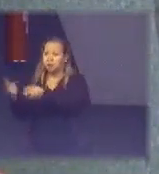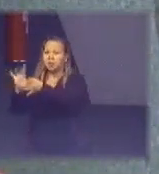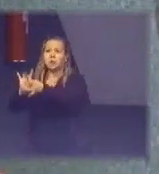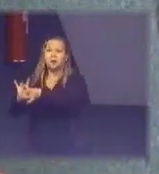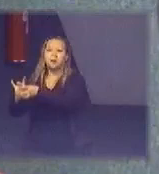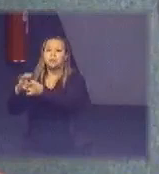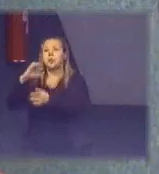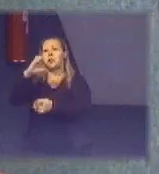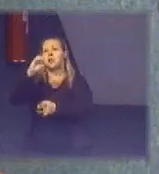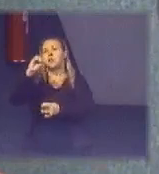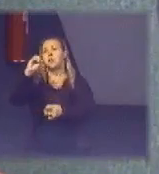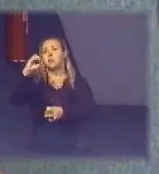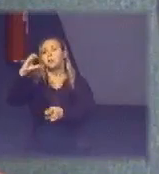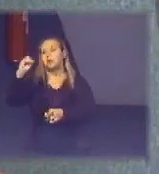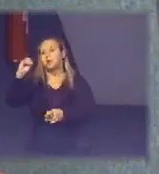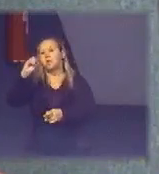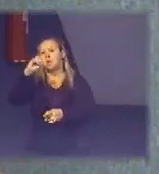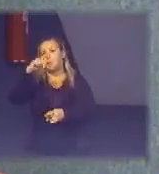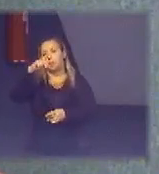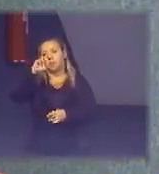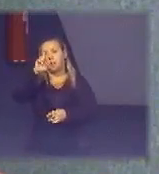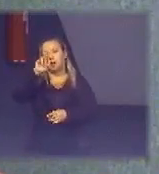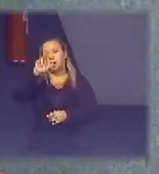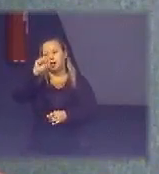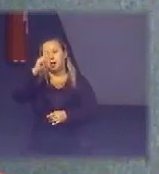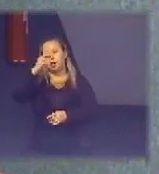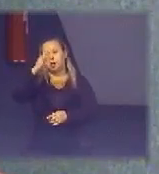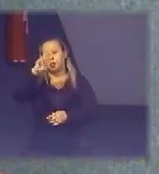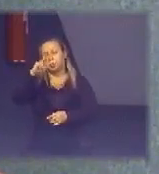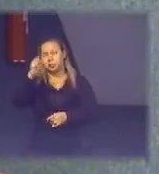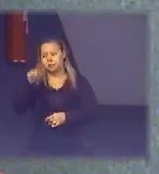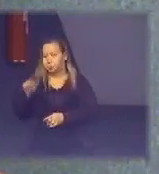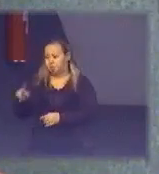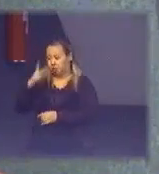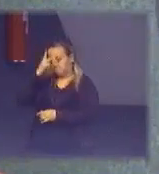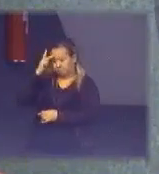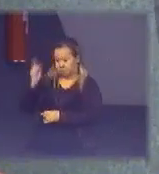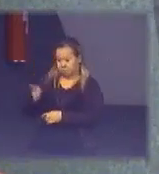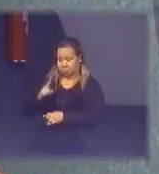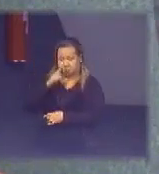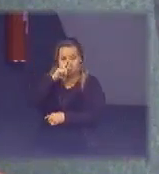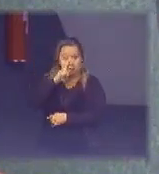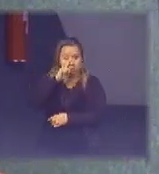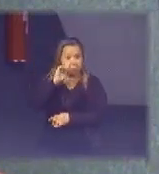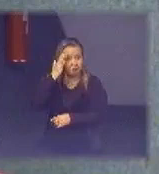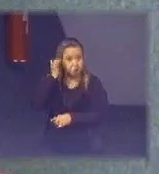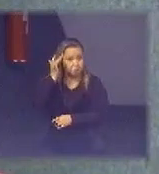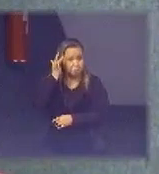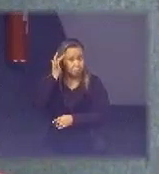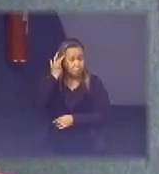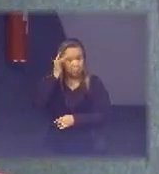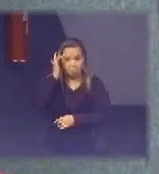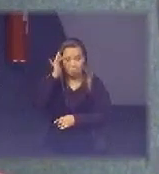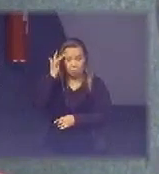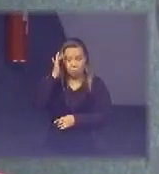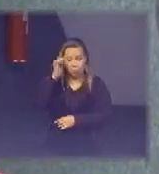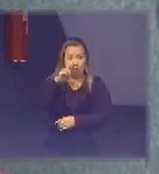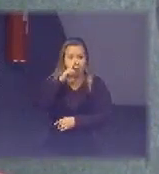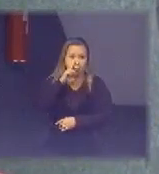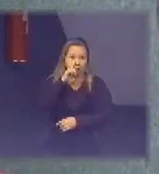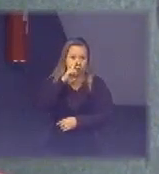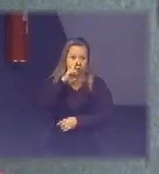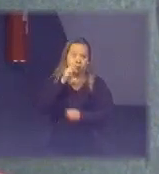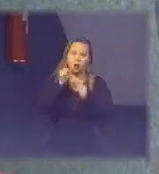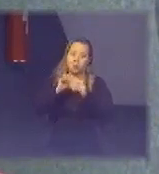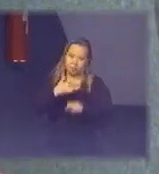e esses e essas pessoas que não tenham conhecimento dos riscos depois ter algum tipo de dano